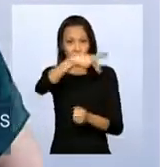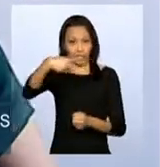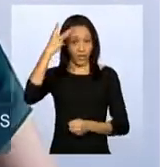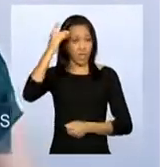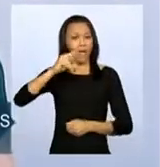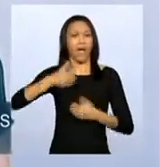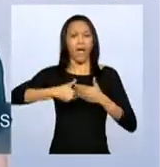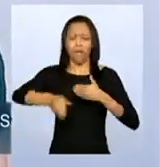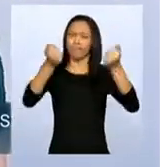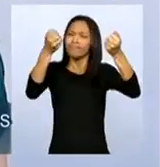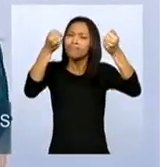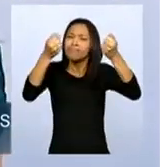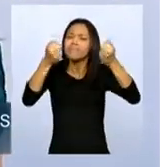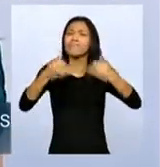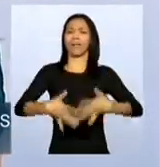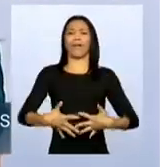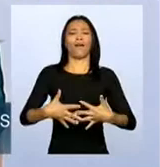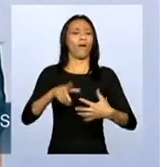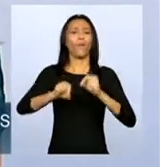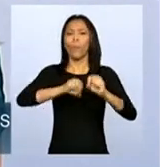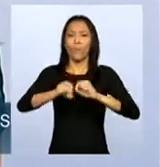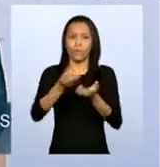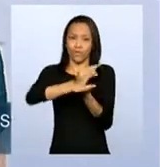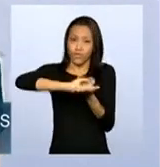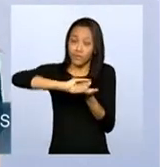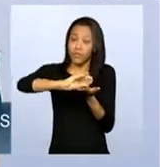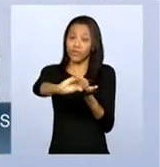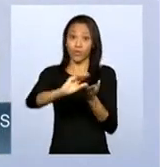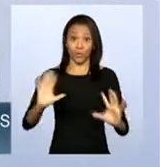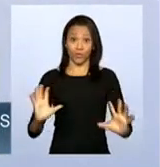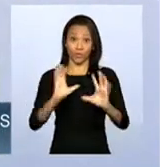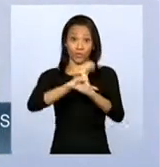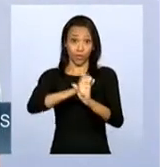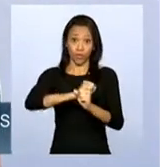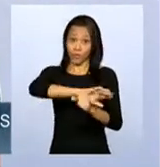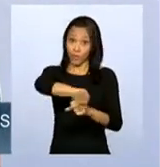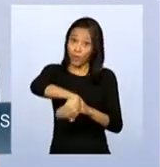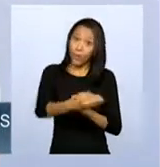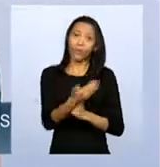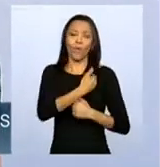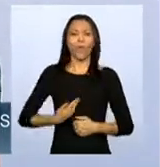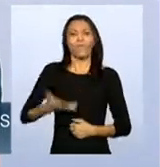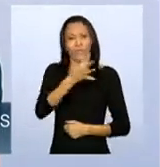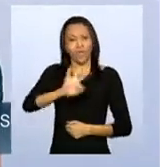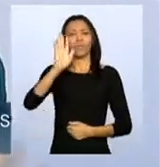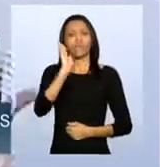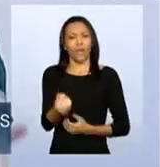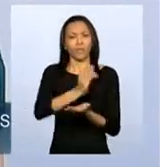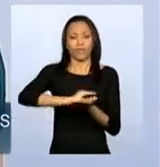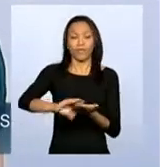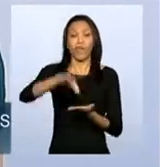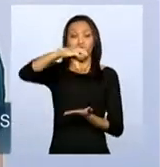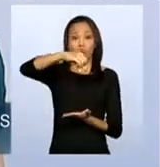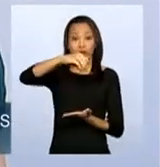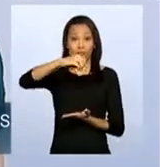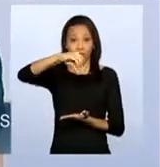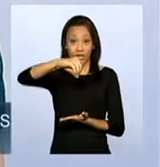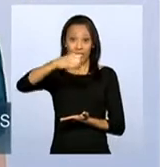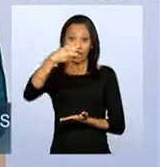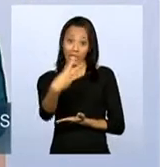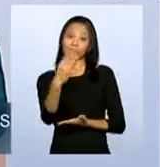vai dar mais detalhes sobre esses investimentos. Ao todo, Daniela, o governo federal já investiu 93